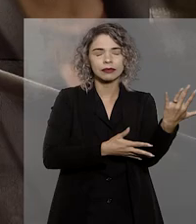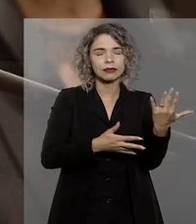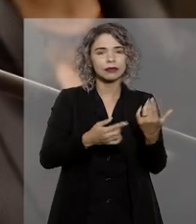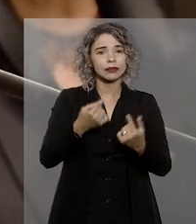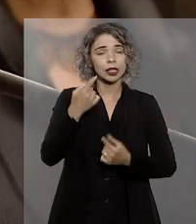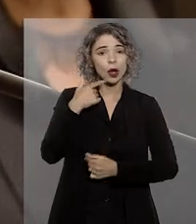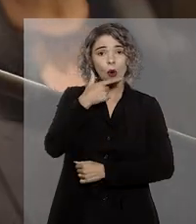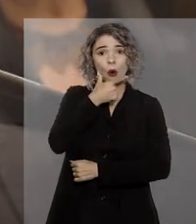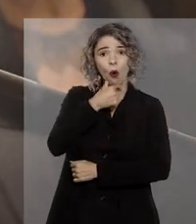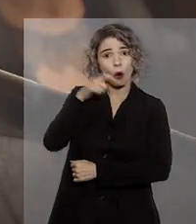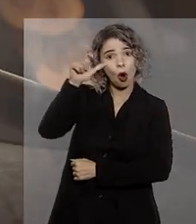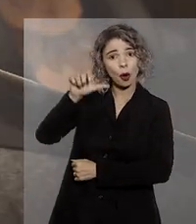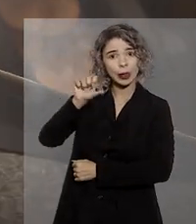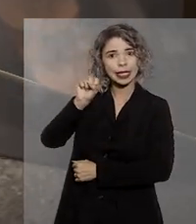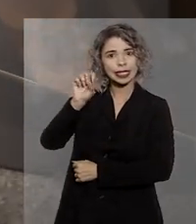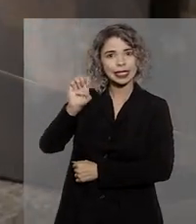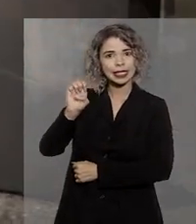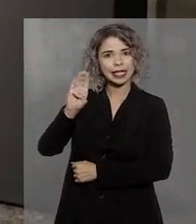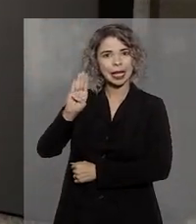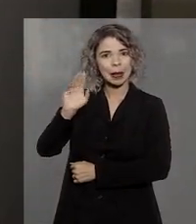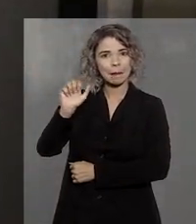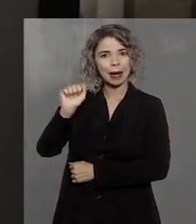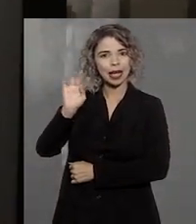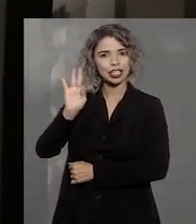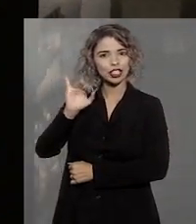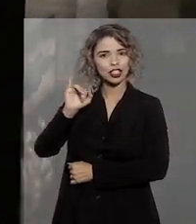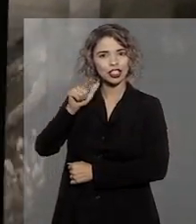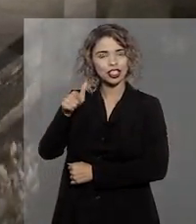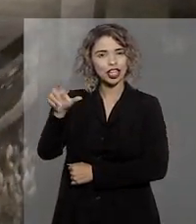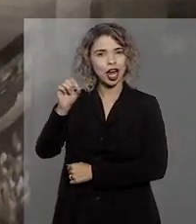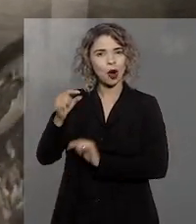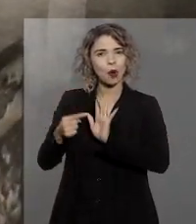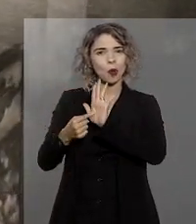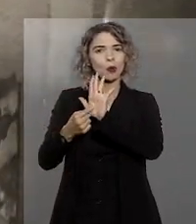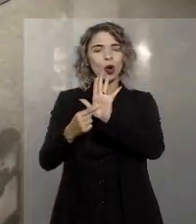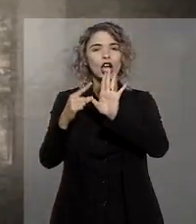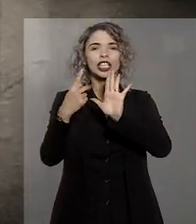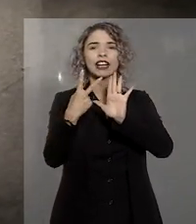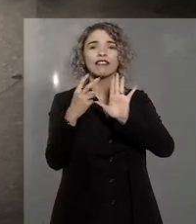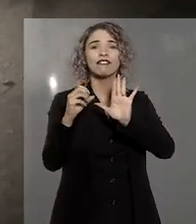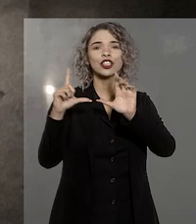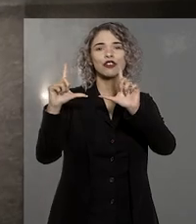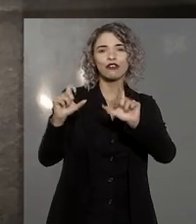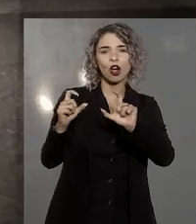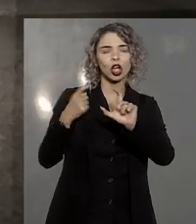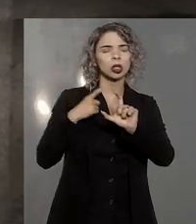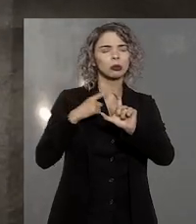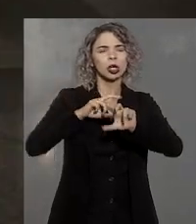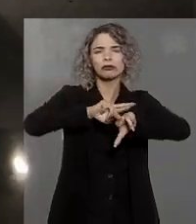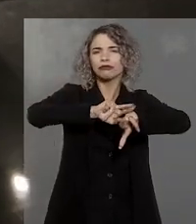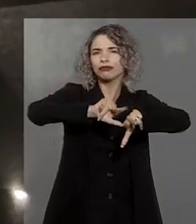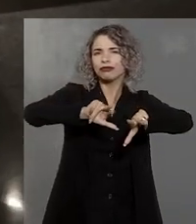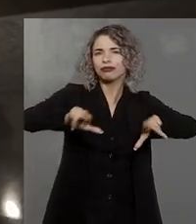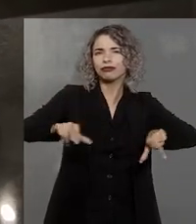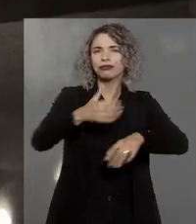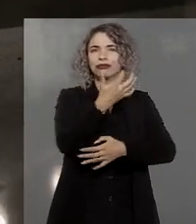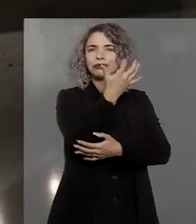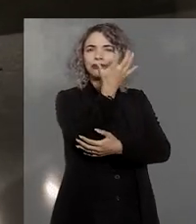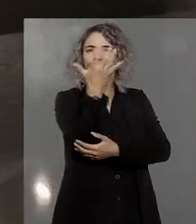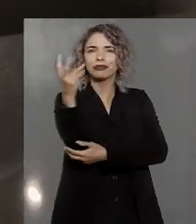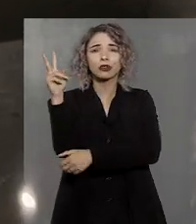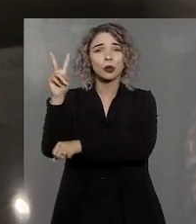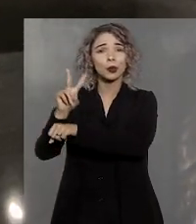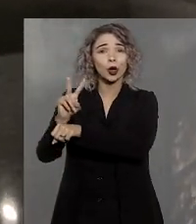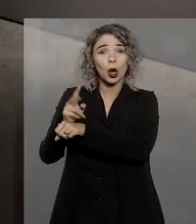O olhar aberto por Sebastião Salgado em 20 fotografias é para uma imensidão tropical, rica e